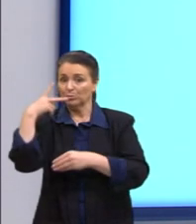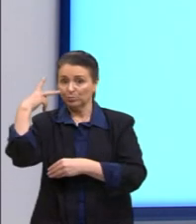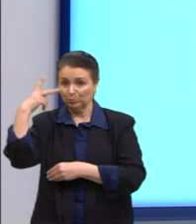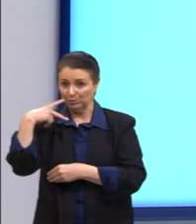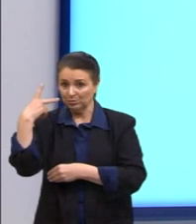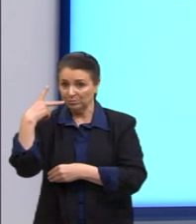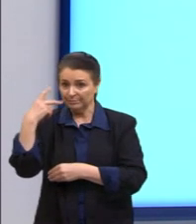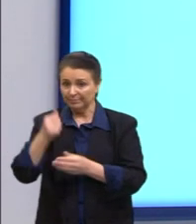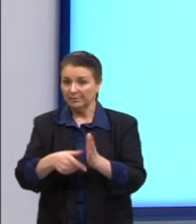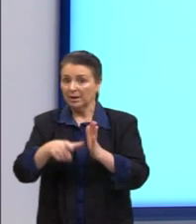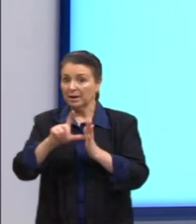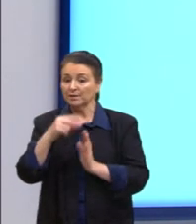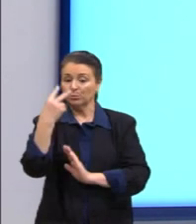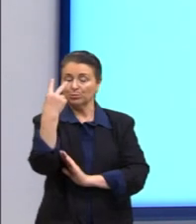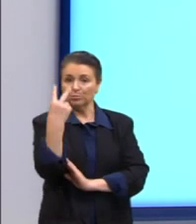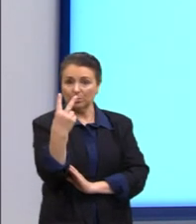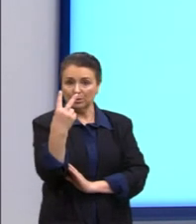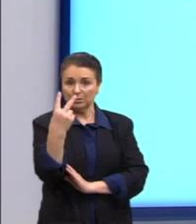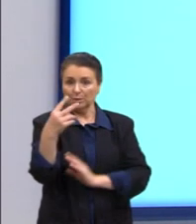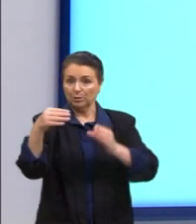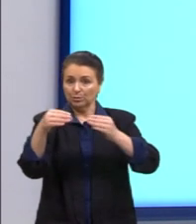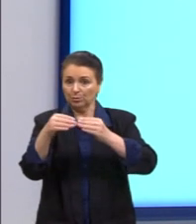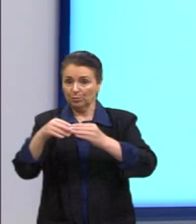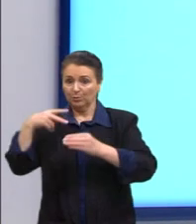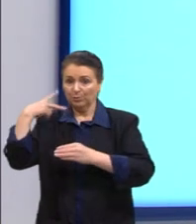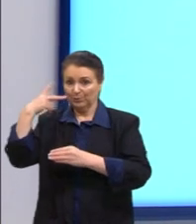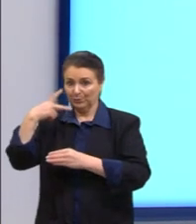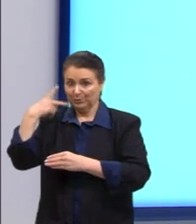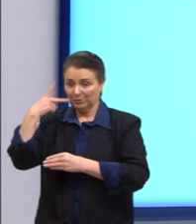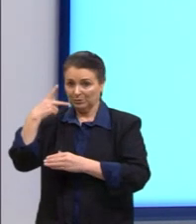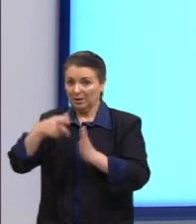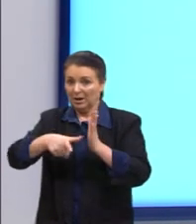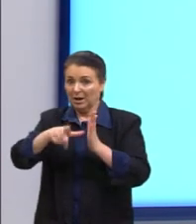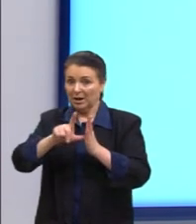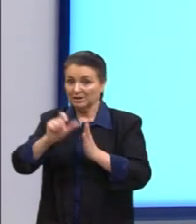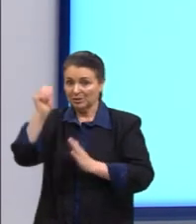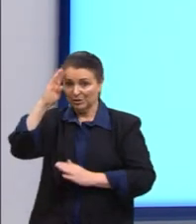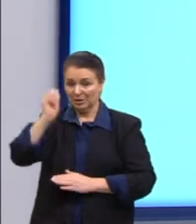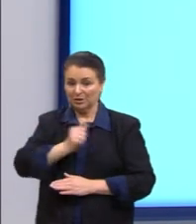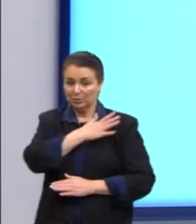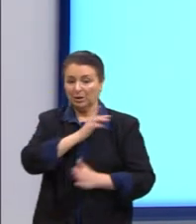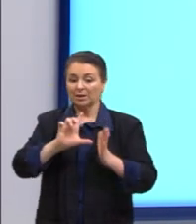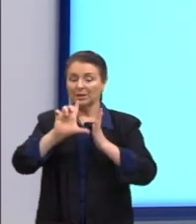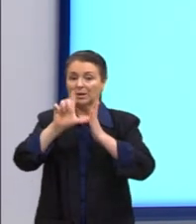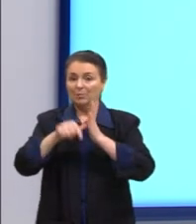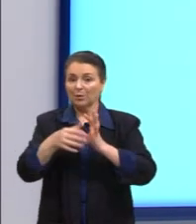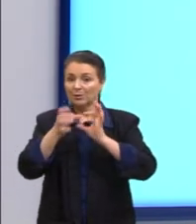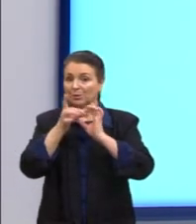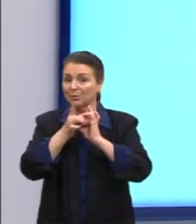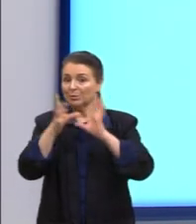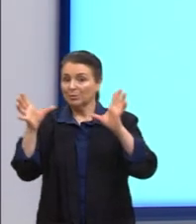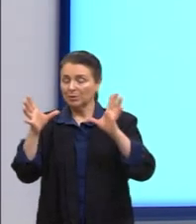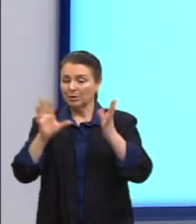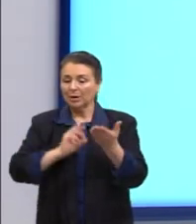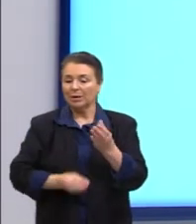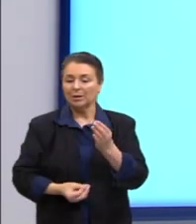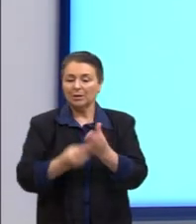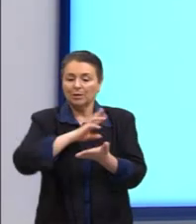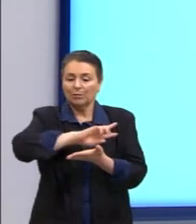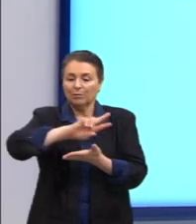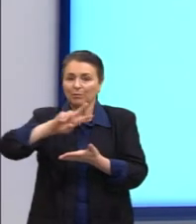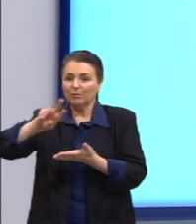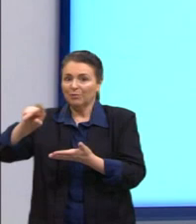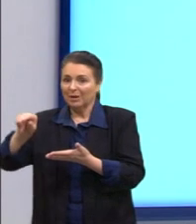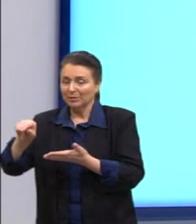Antes tinha só dois partidos na ditadura, depois, com a abertura democrática, criam vários partidos, então o